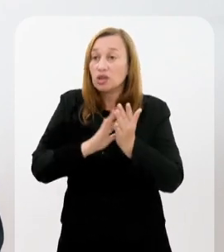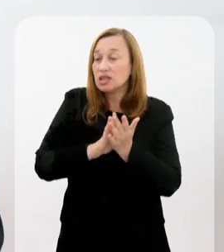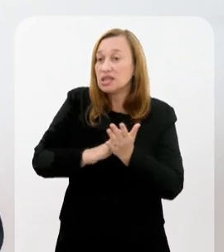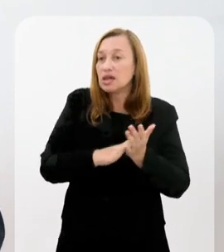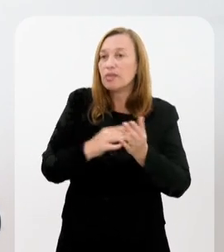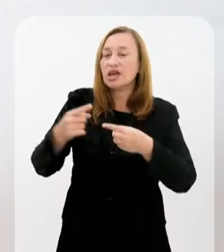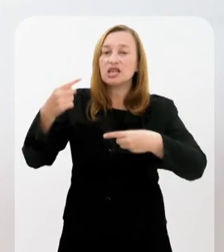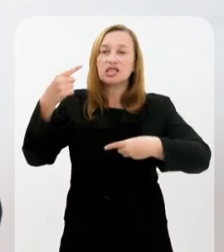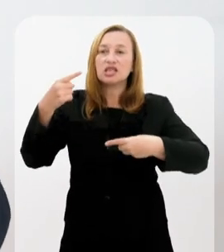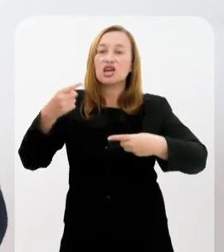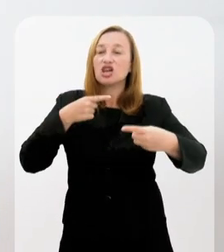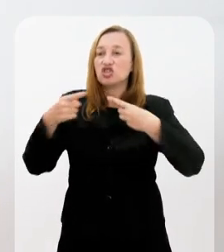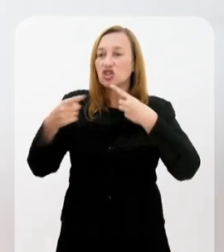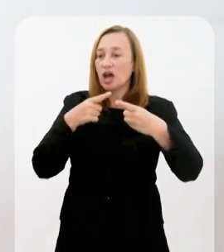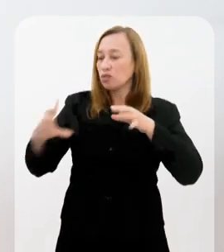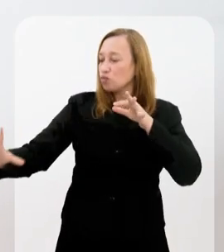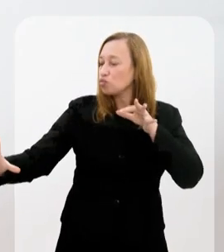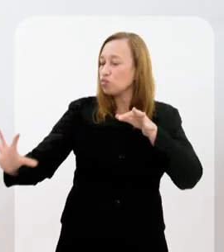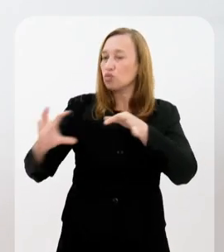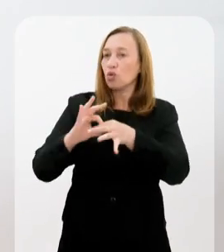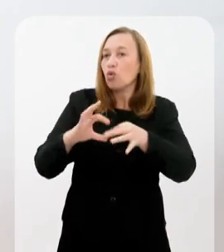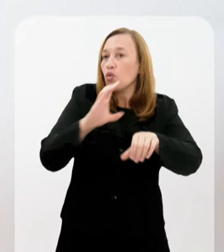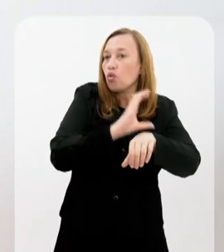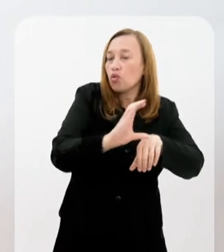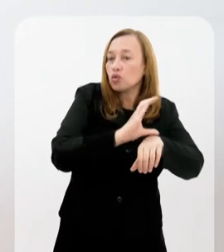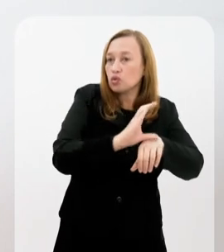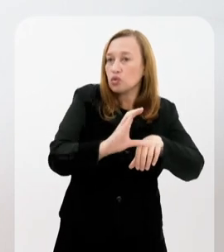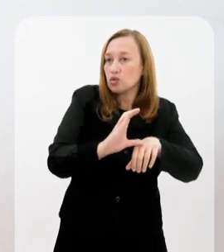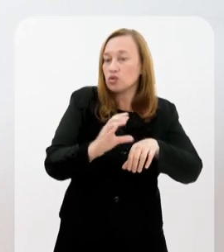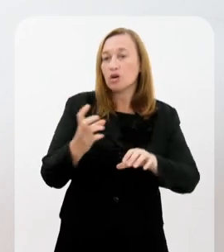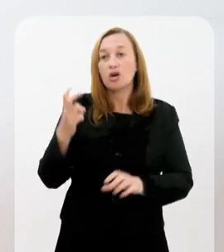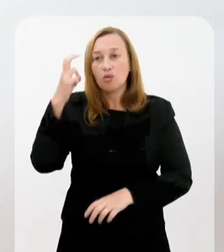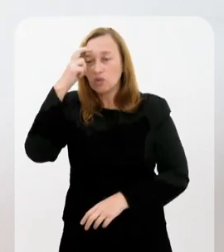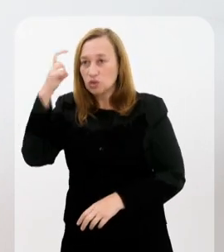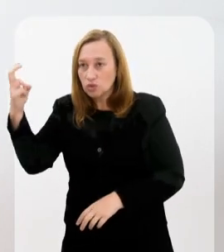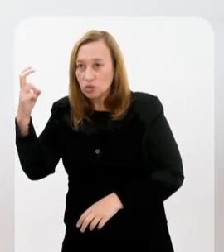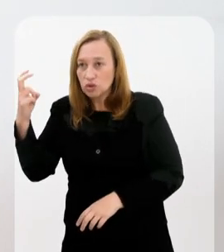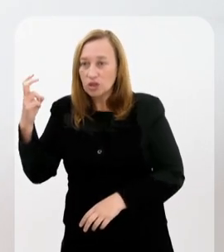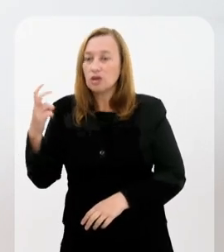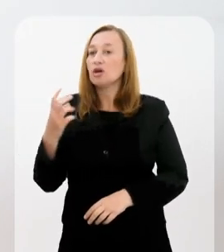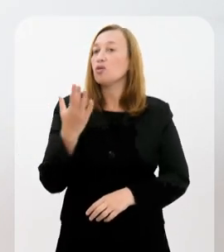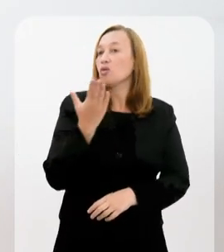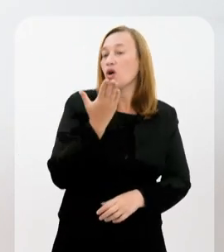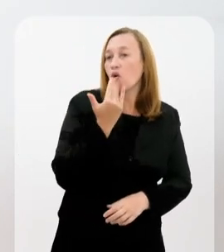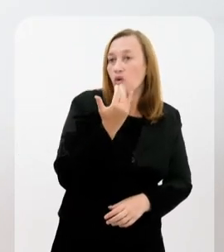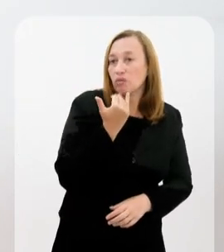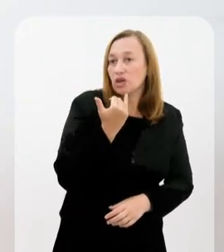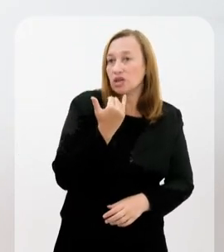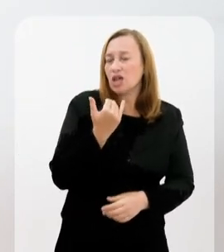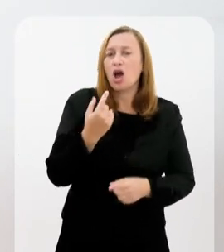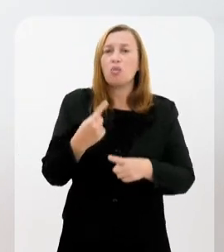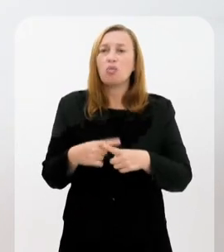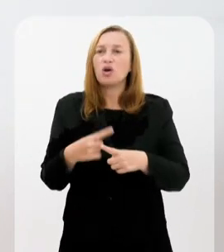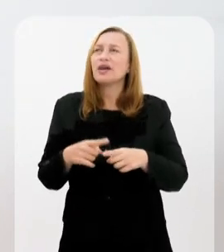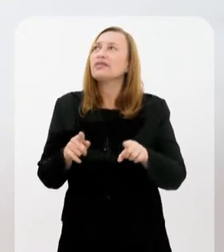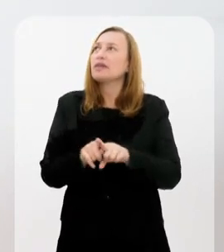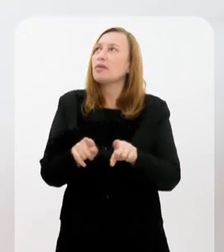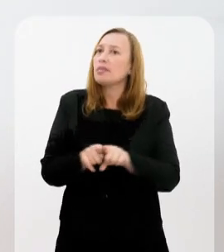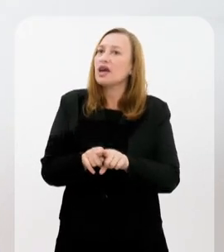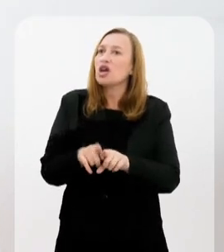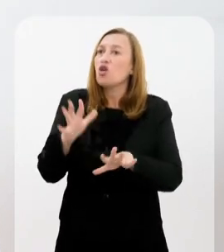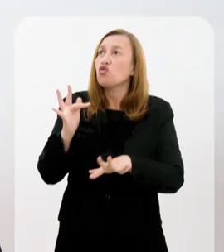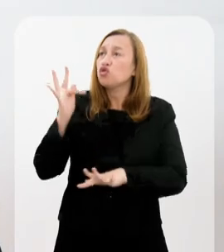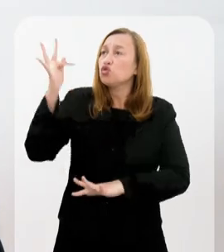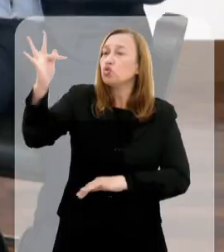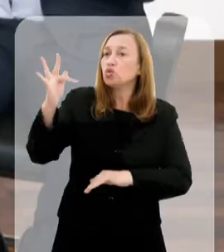um pouco, nesse diálogo, cursos que vão dialogar com a cultura, que possam dialogar com a gastronomia, né? Por que não a gente